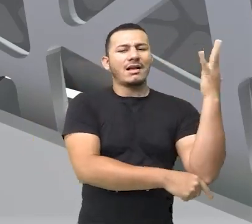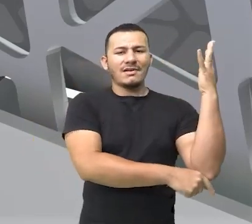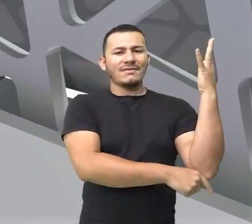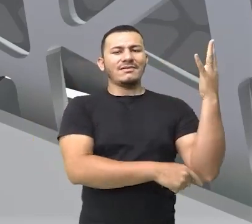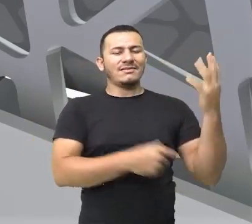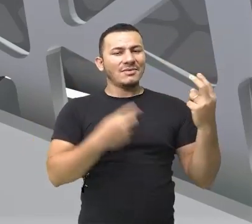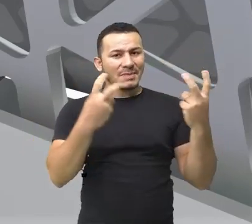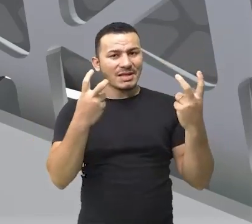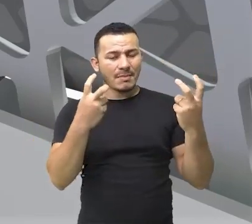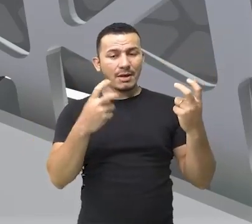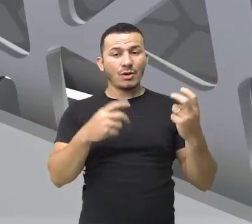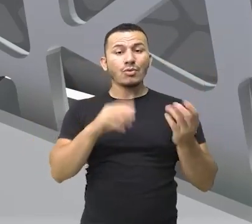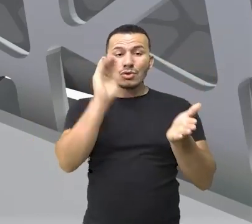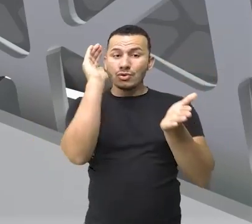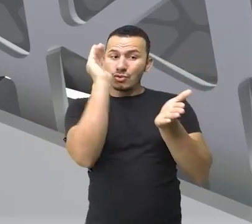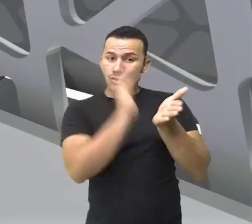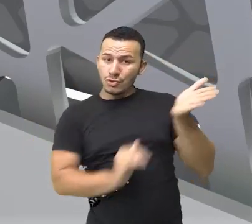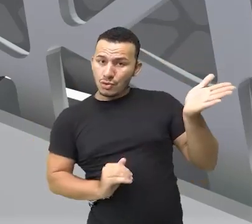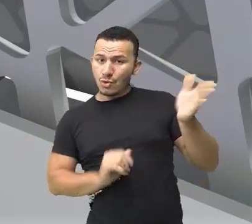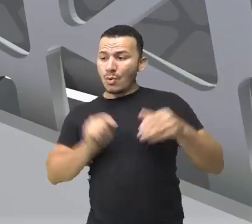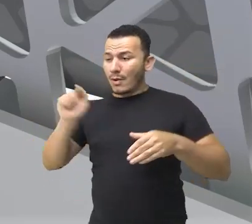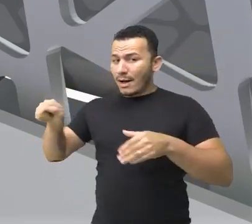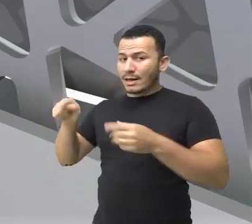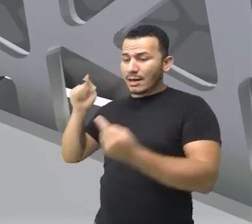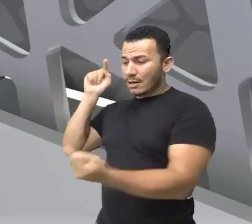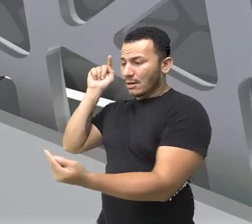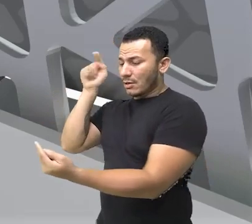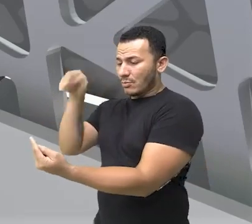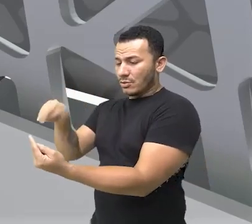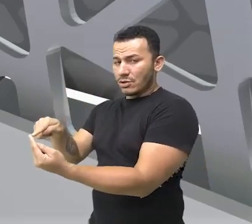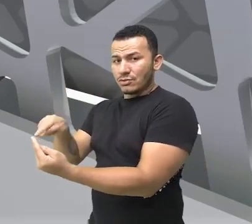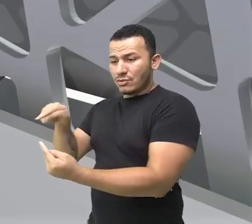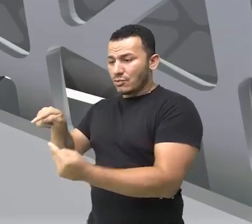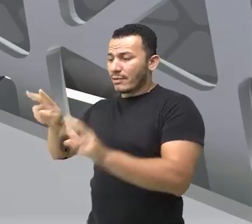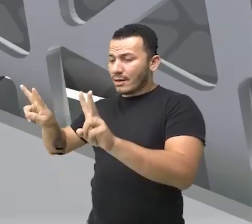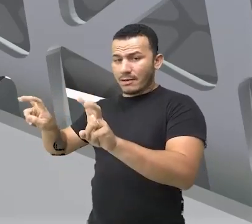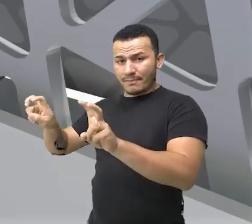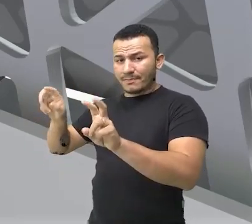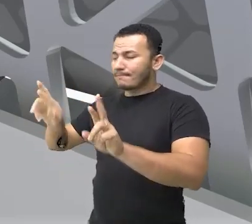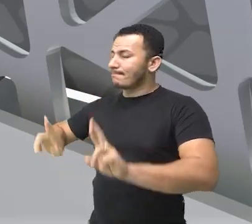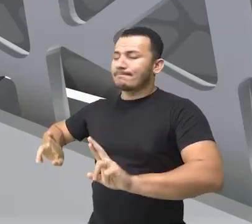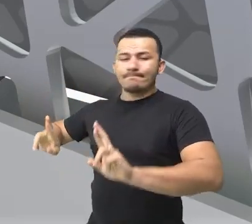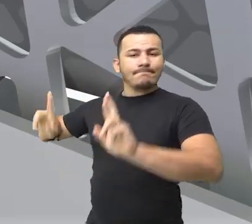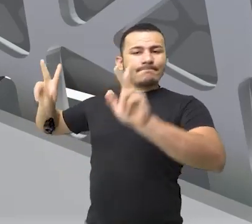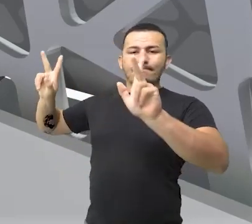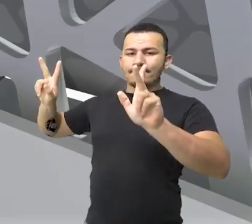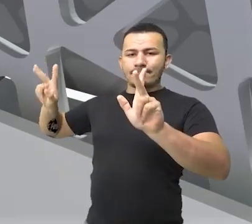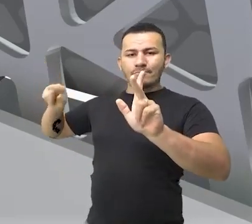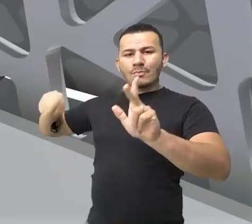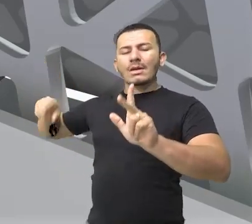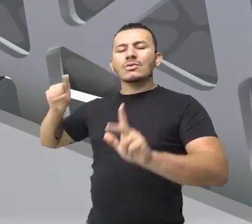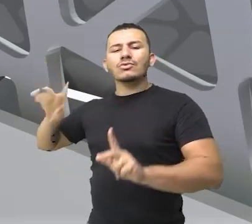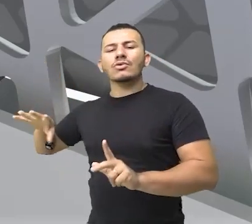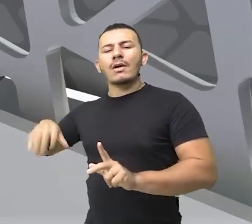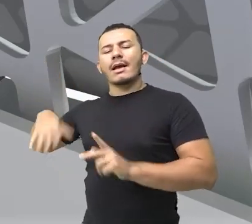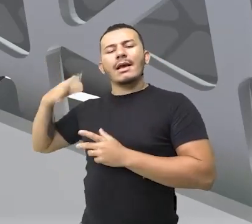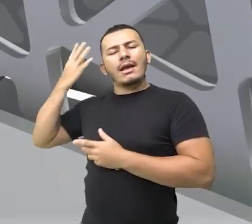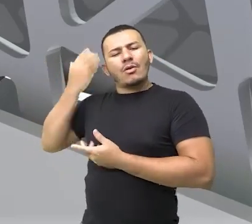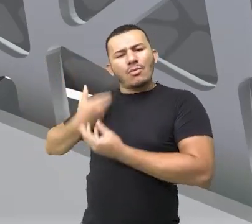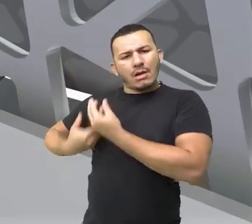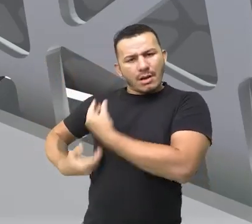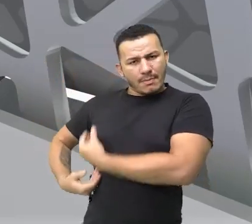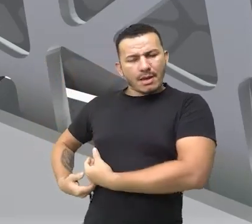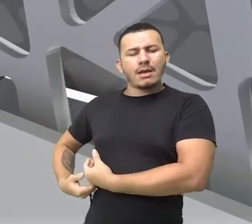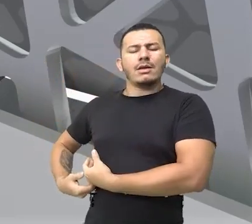observem que retirando todas aquelas palavras, aqueles enunciados na descrição anterior, percebem que nós ficamos só com o que é bem